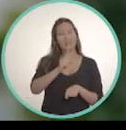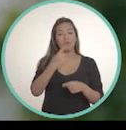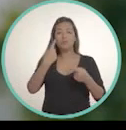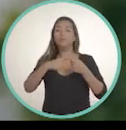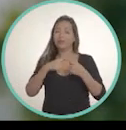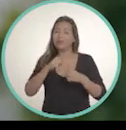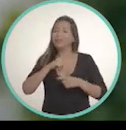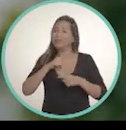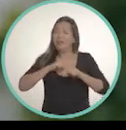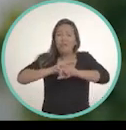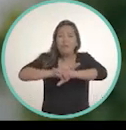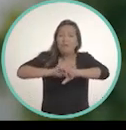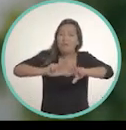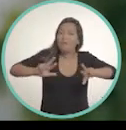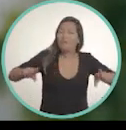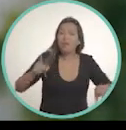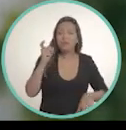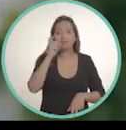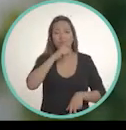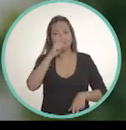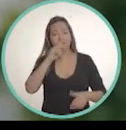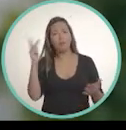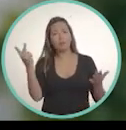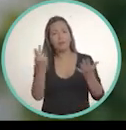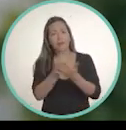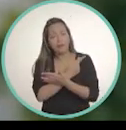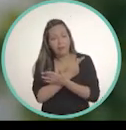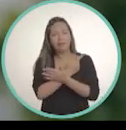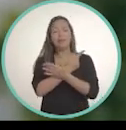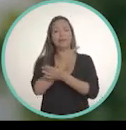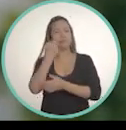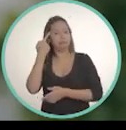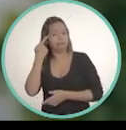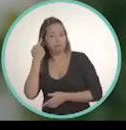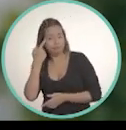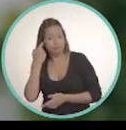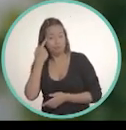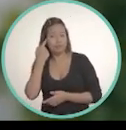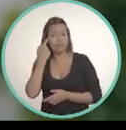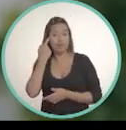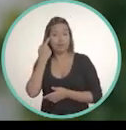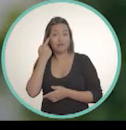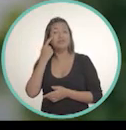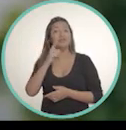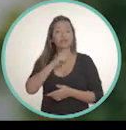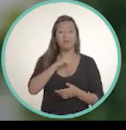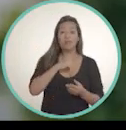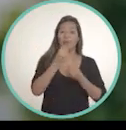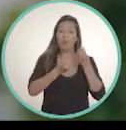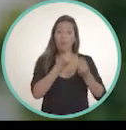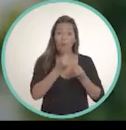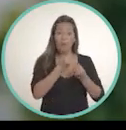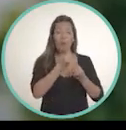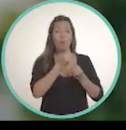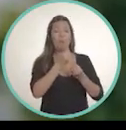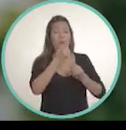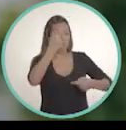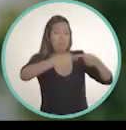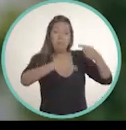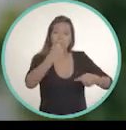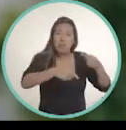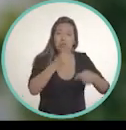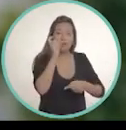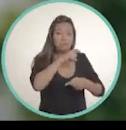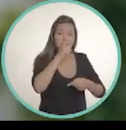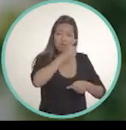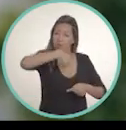enorme de mentiras, de boatos e de calúnias que meus adversários lançam sobre mim nesse segundo turno. De um lado, é uma forma de